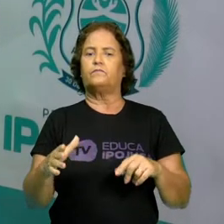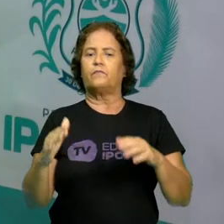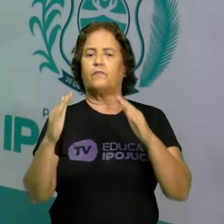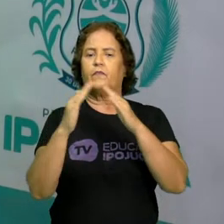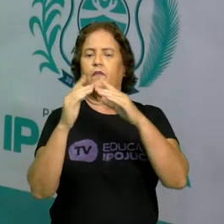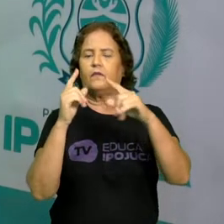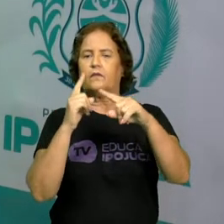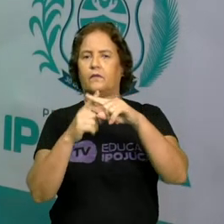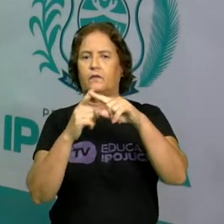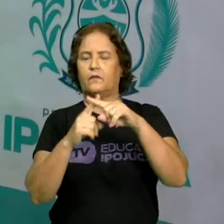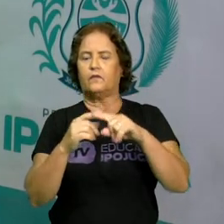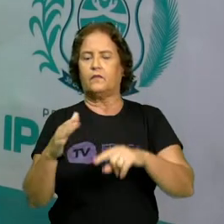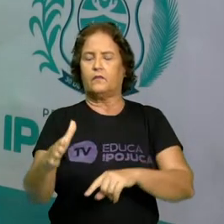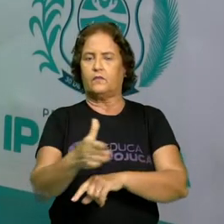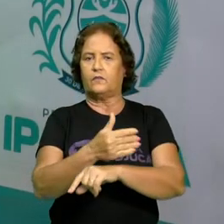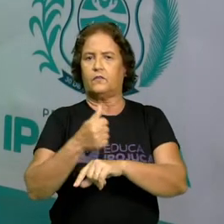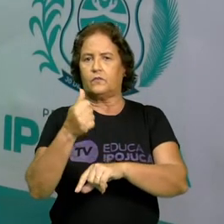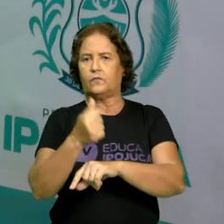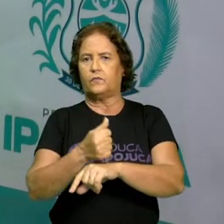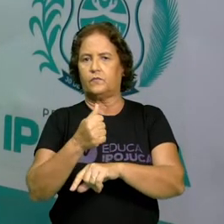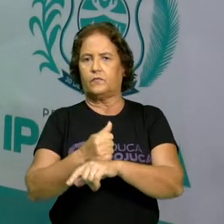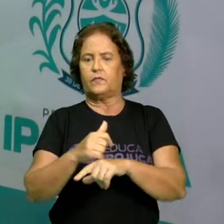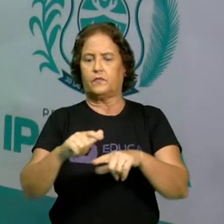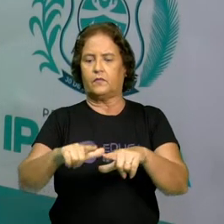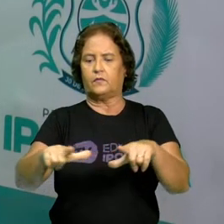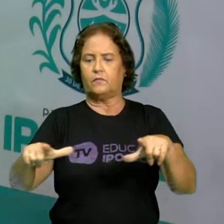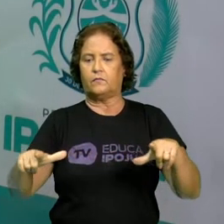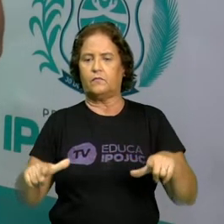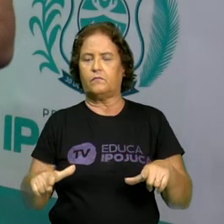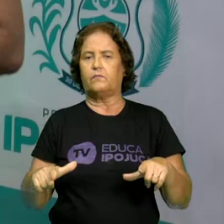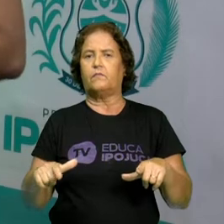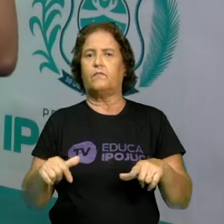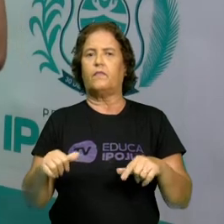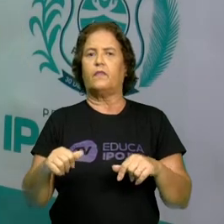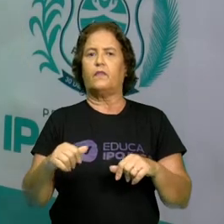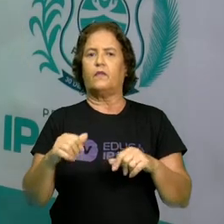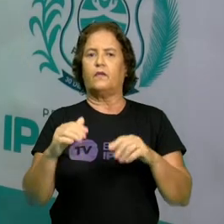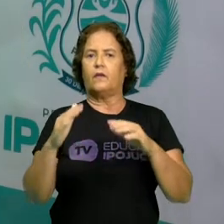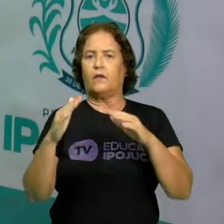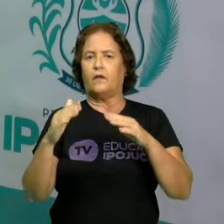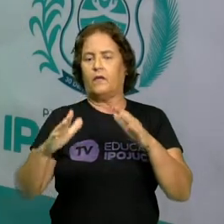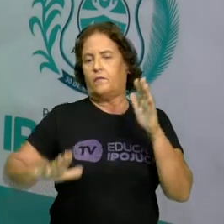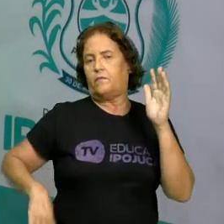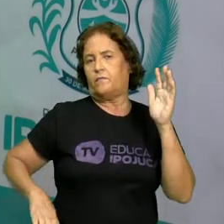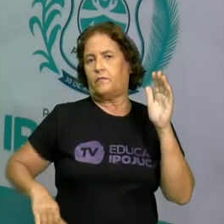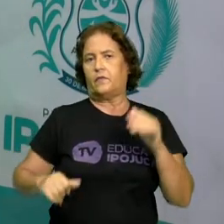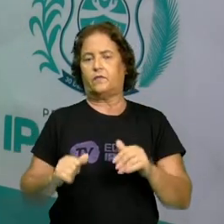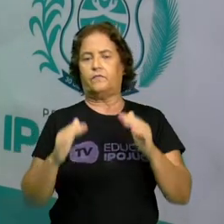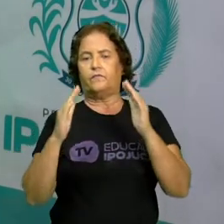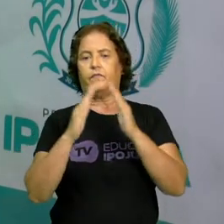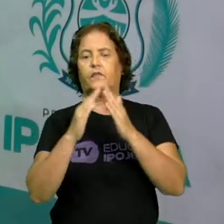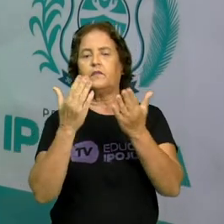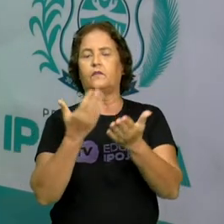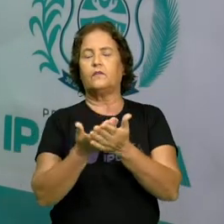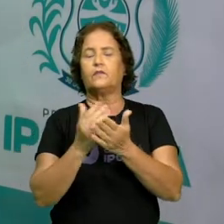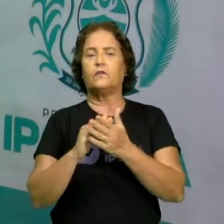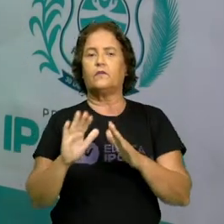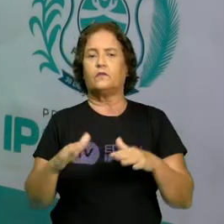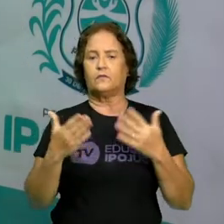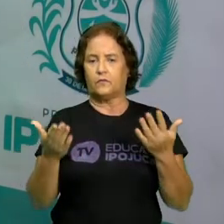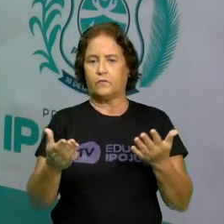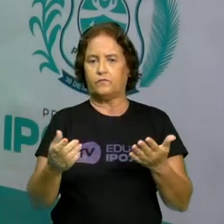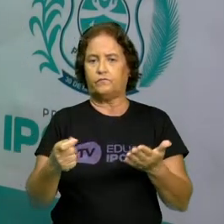praia? É a escola? Então, coloque aqui, ó, escreva o